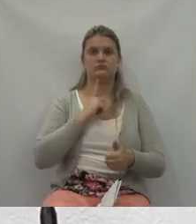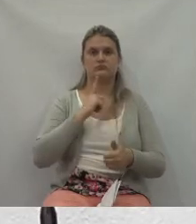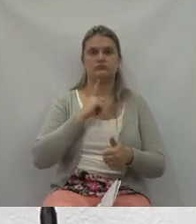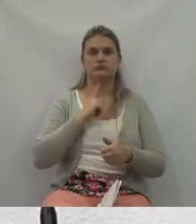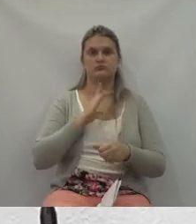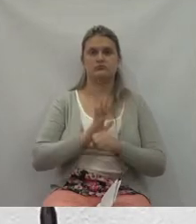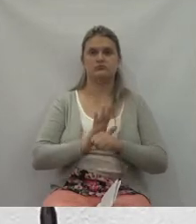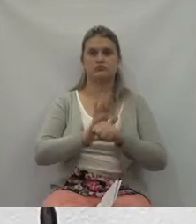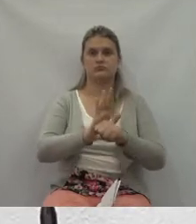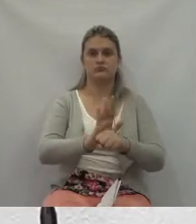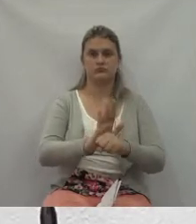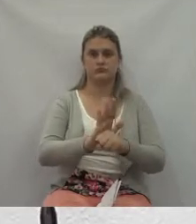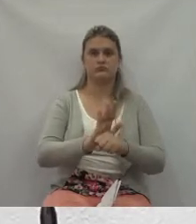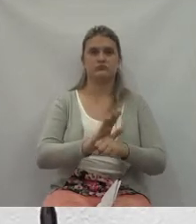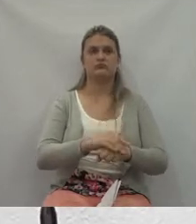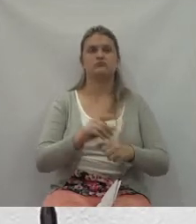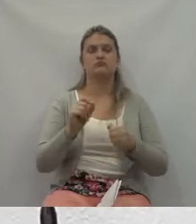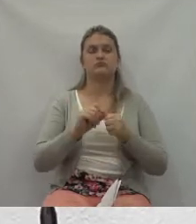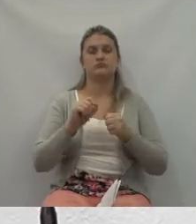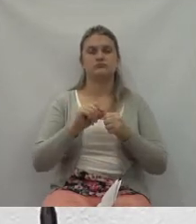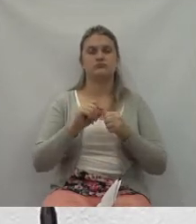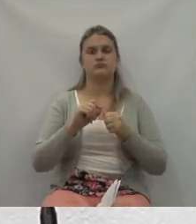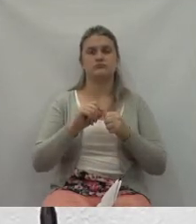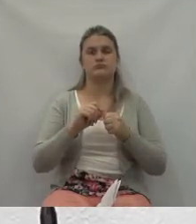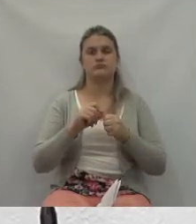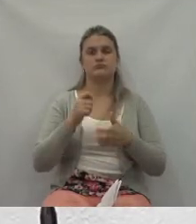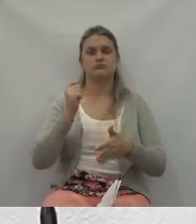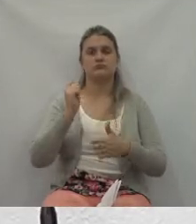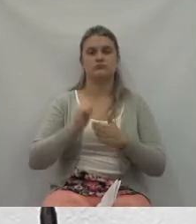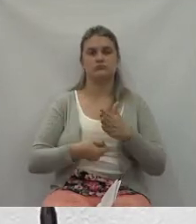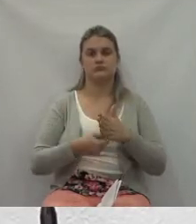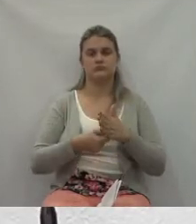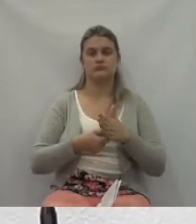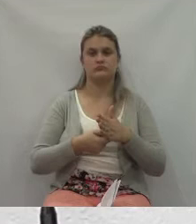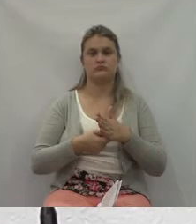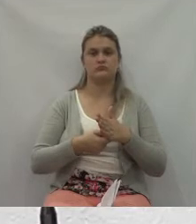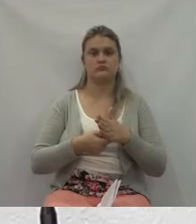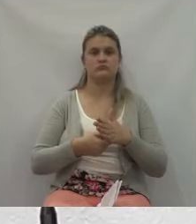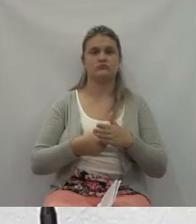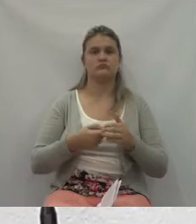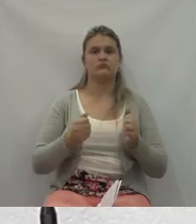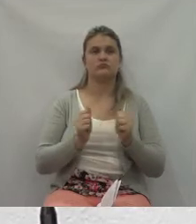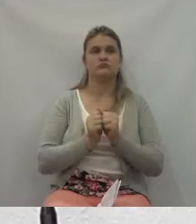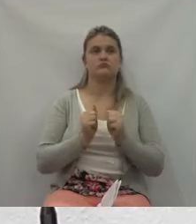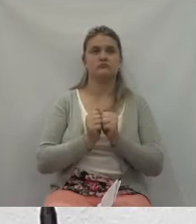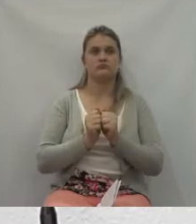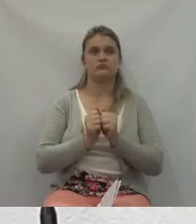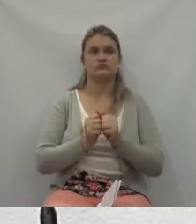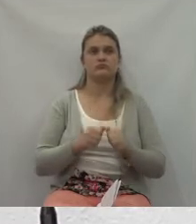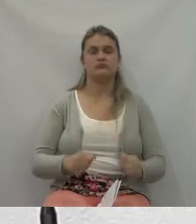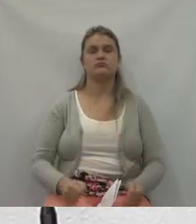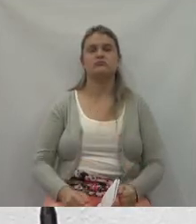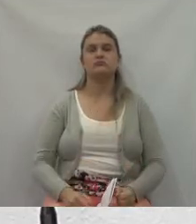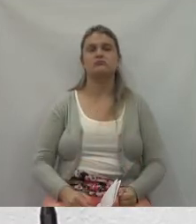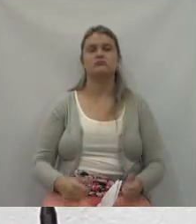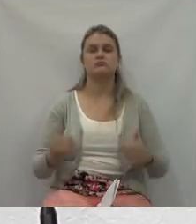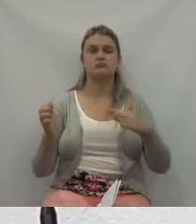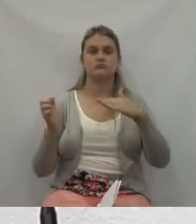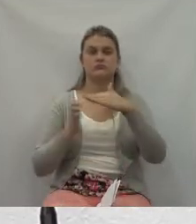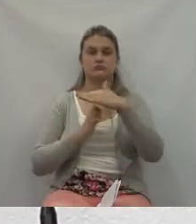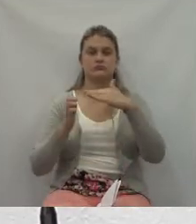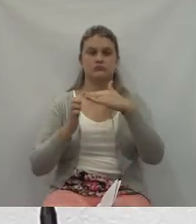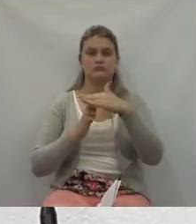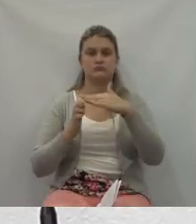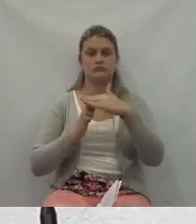fizemos, foi feito um contrato, um convênio aí com empresas na sessão de acadêmicos